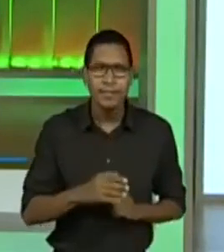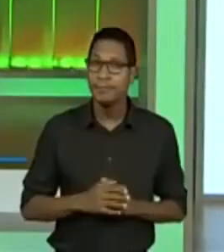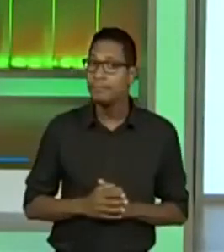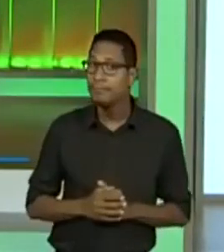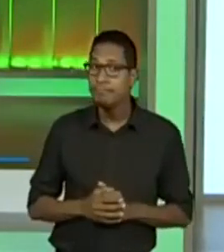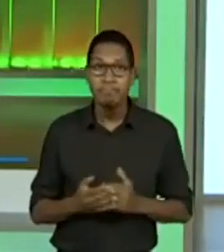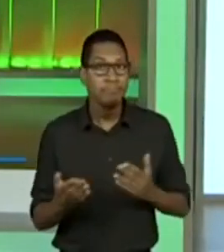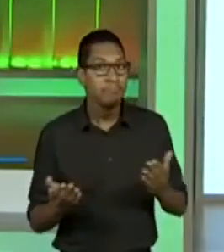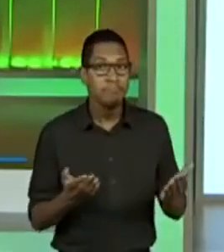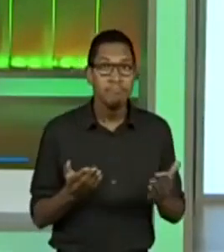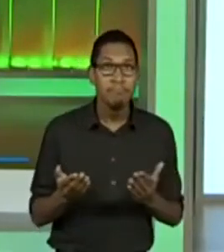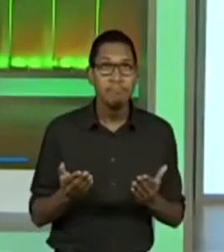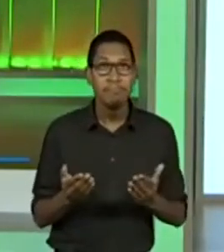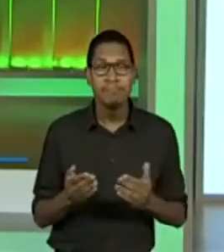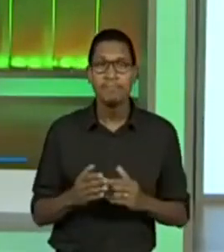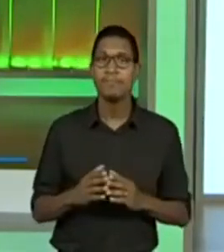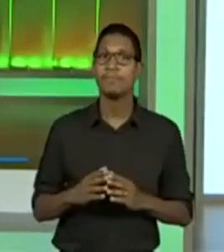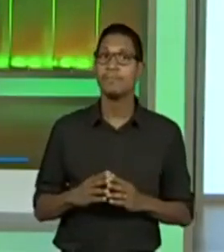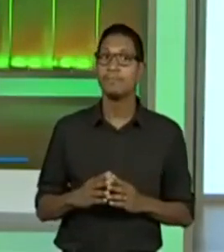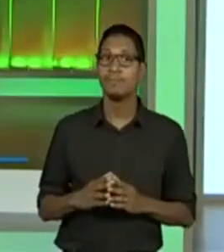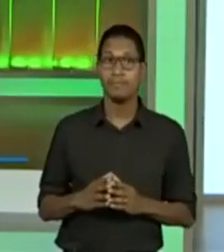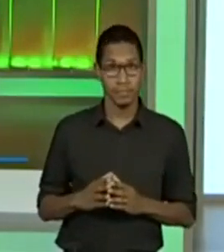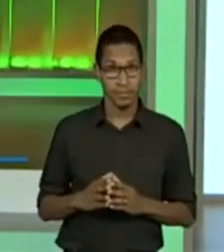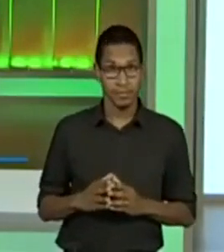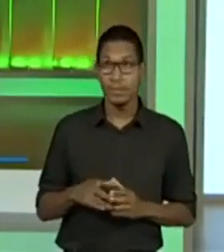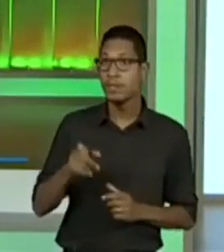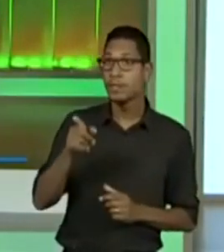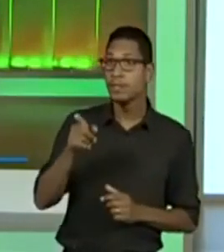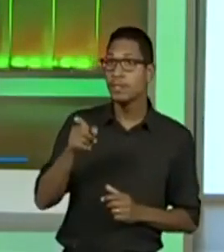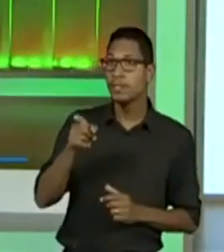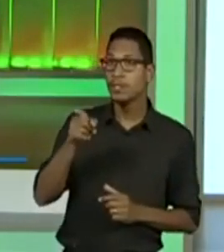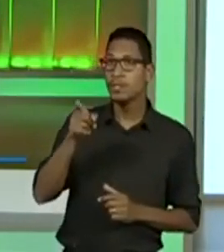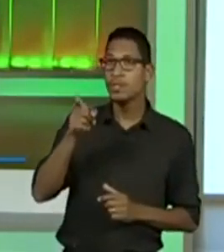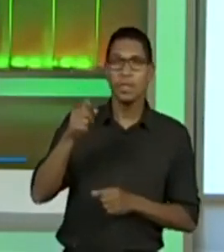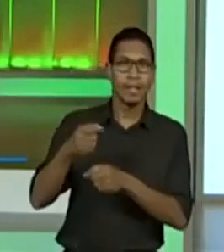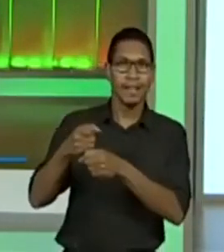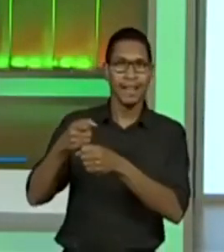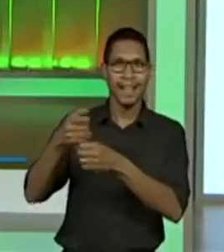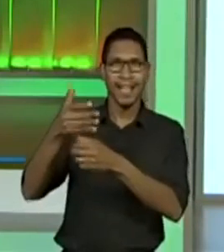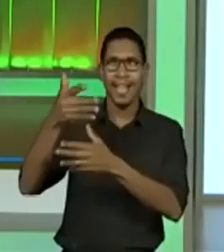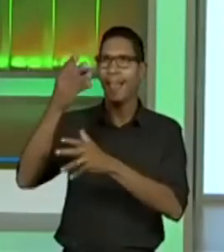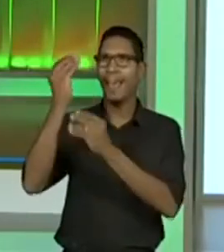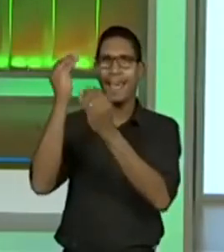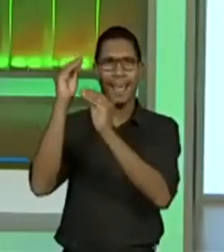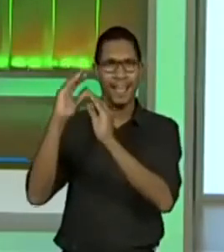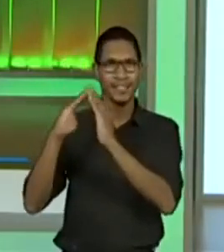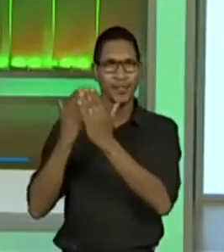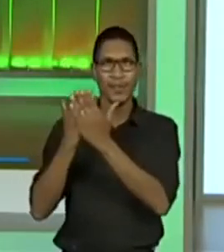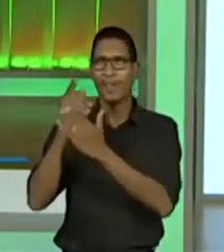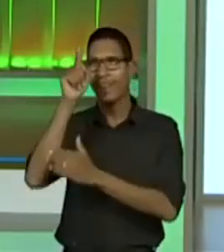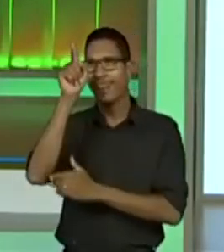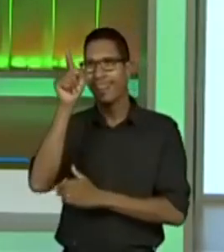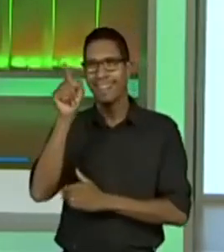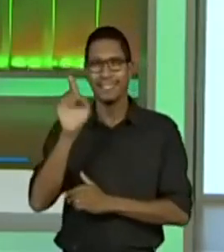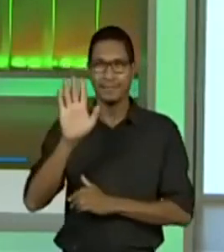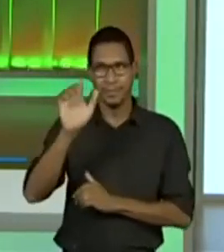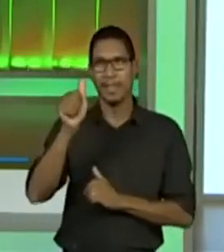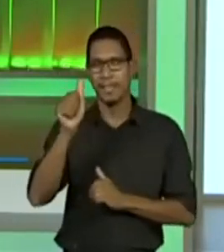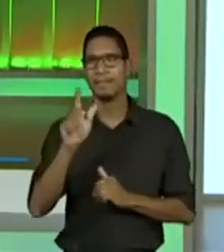E aí, ó, o pessoal, nem todo mundo colocando de escola ainda, mas, ó, já começou.